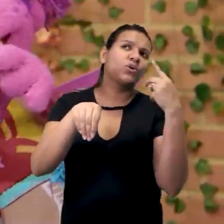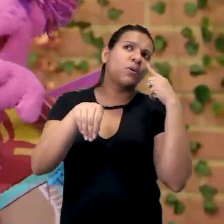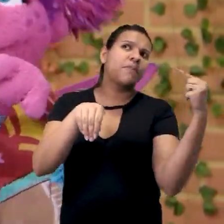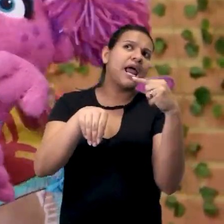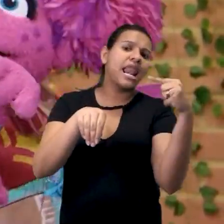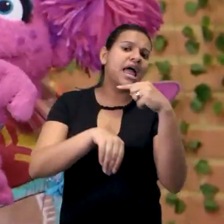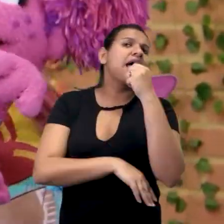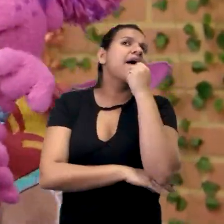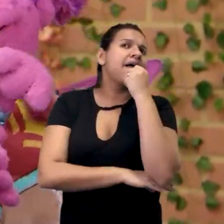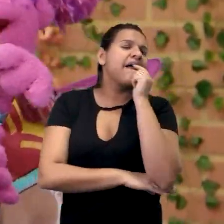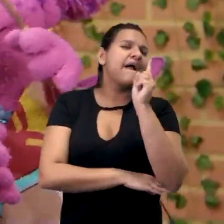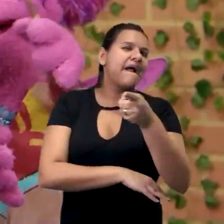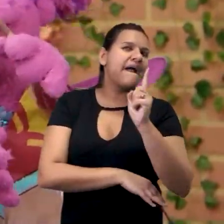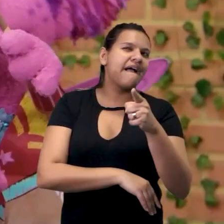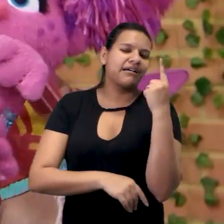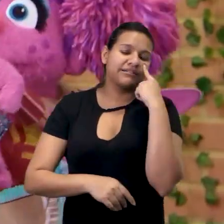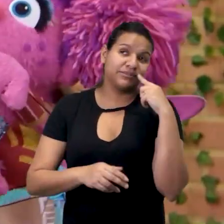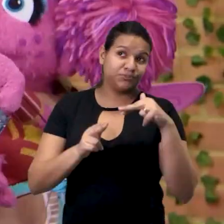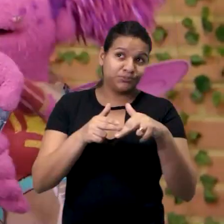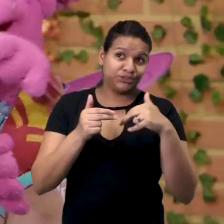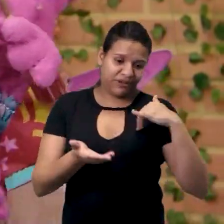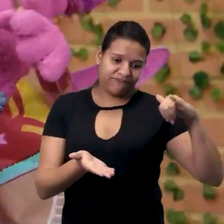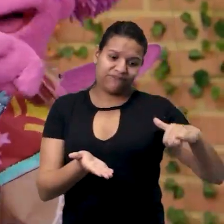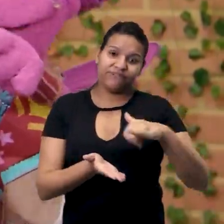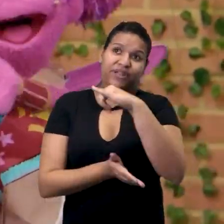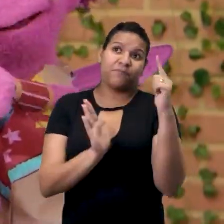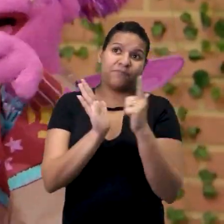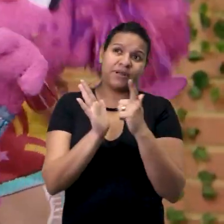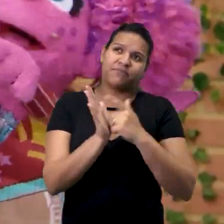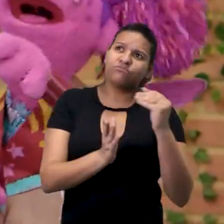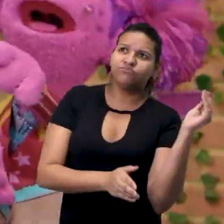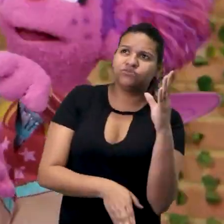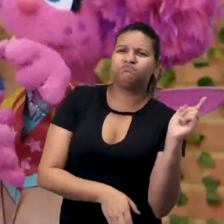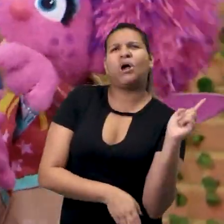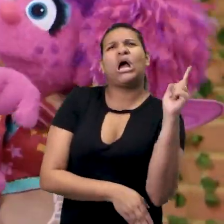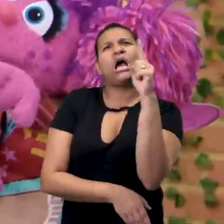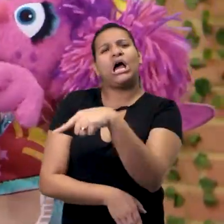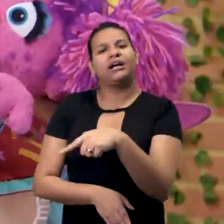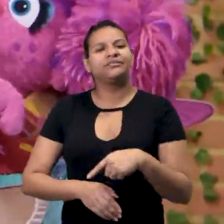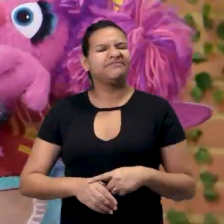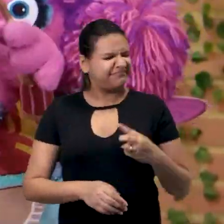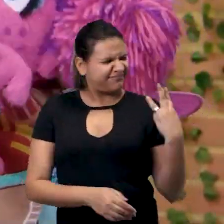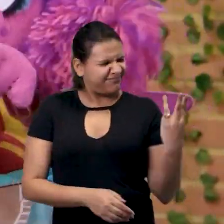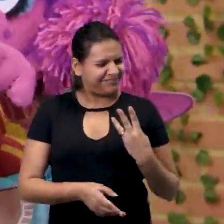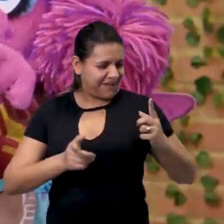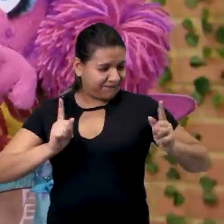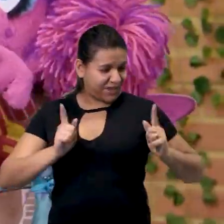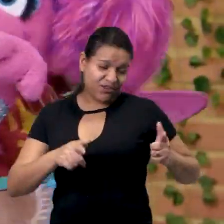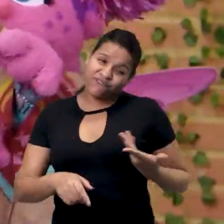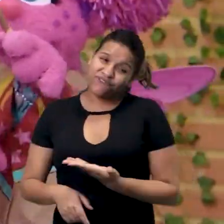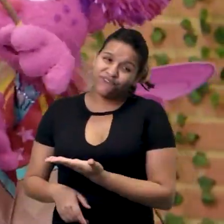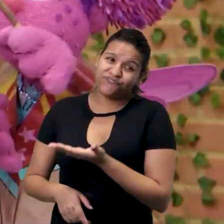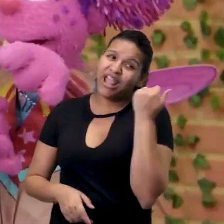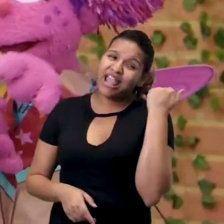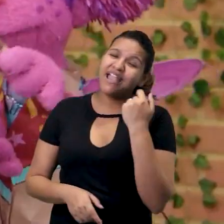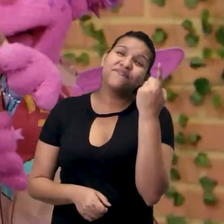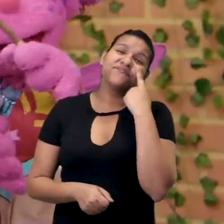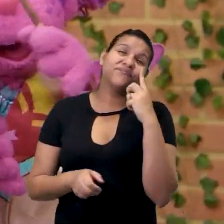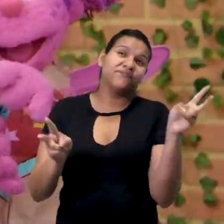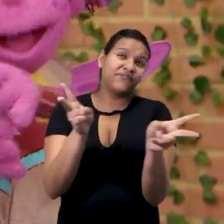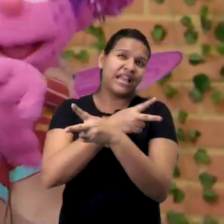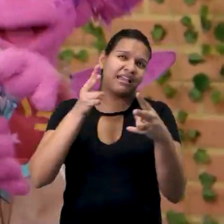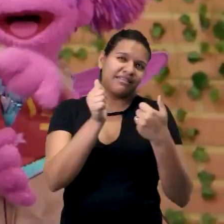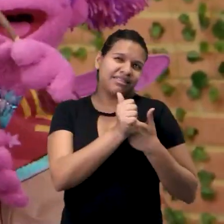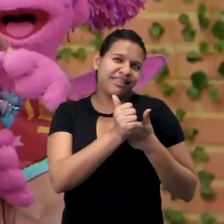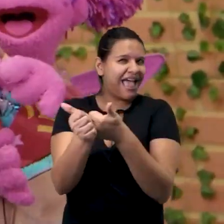Então, é pra lá que ele deve ter levado o nosso aviãozinho! Pequenas aventureiras! aventureiras! Sigam o vento!